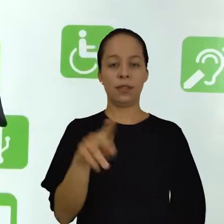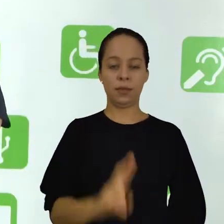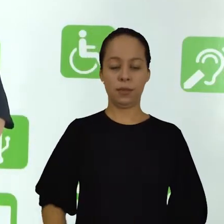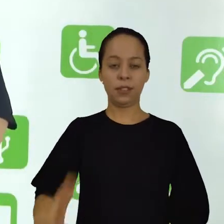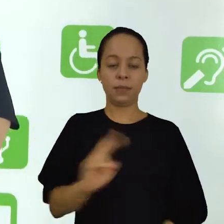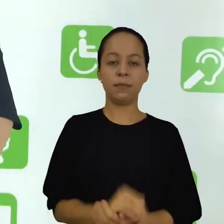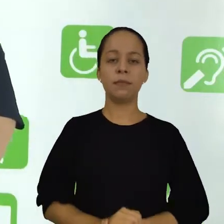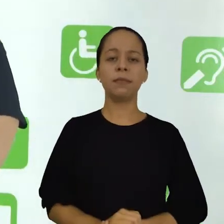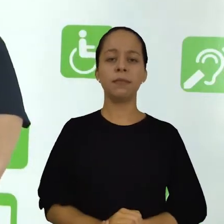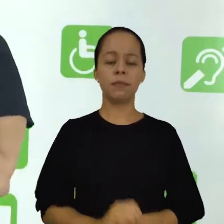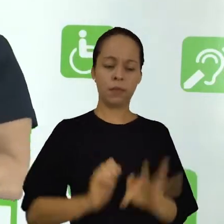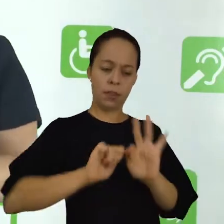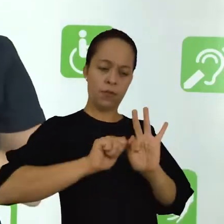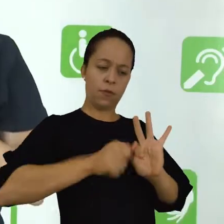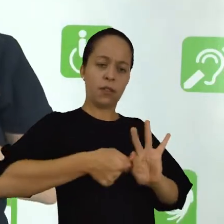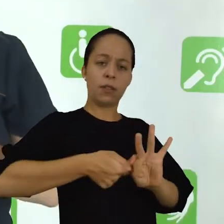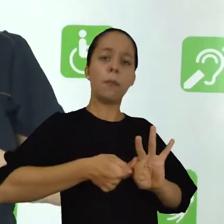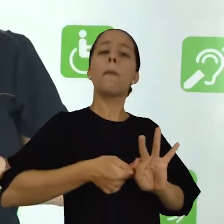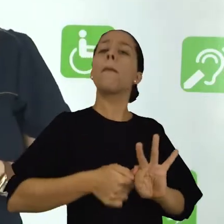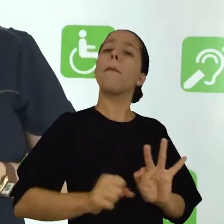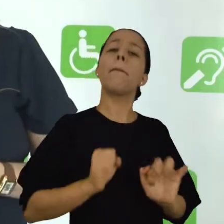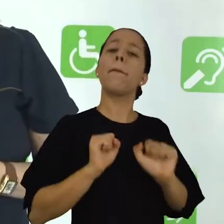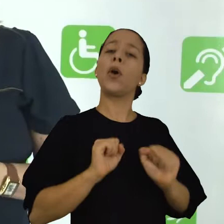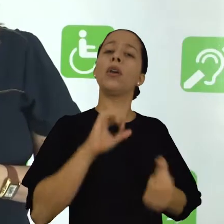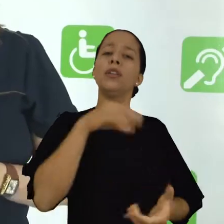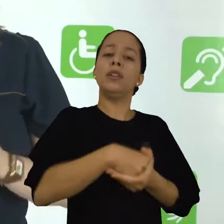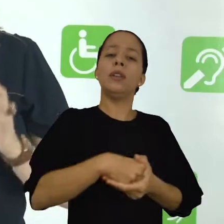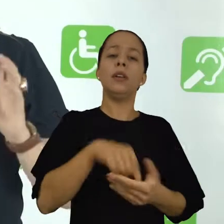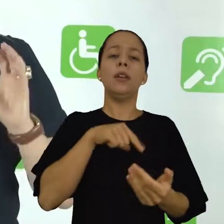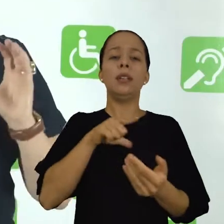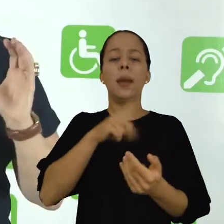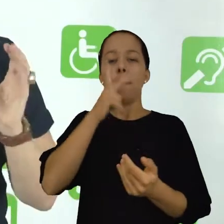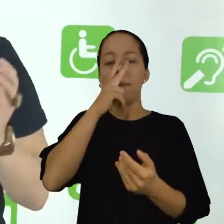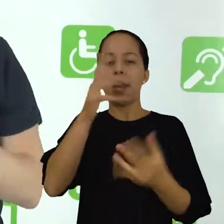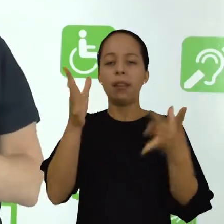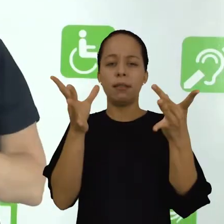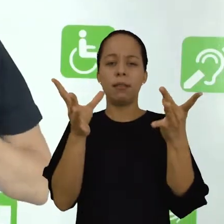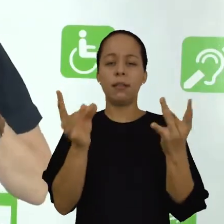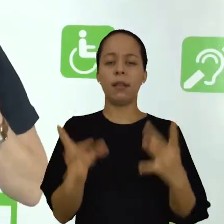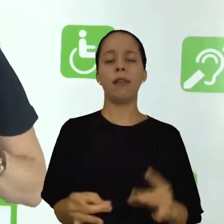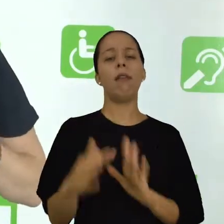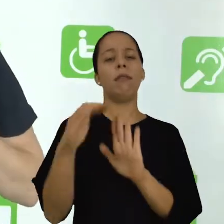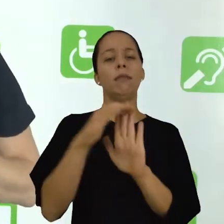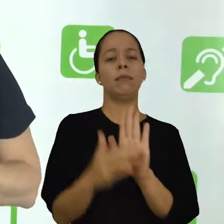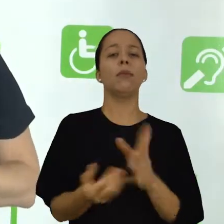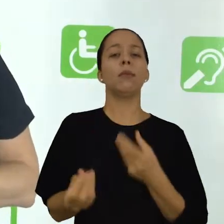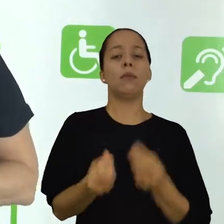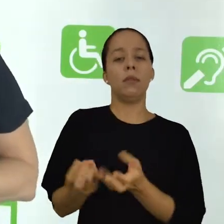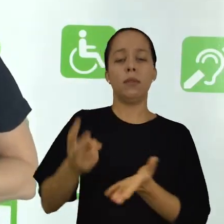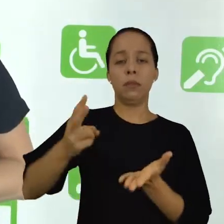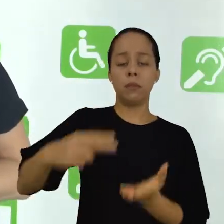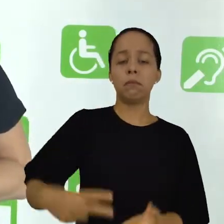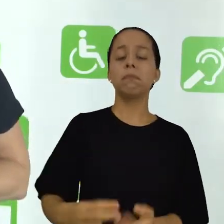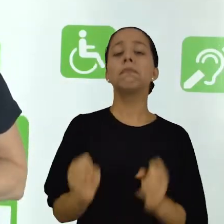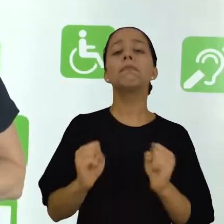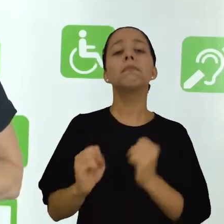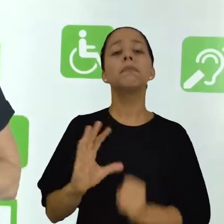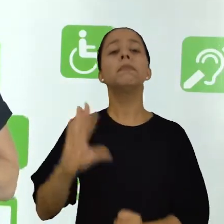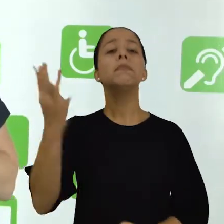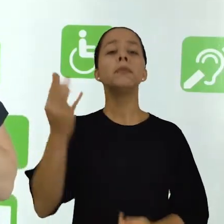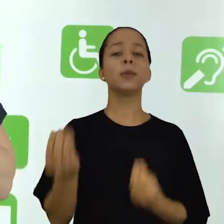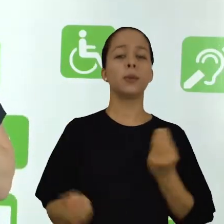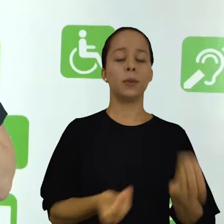posterior. E esse fichamento, ele pode acontecer, essa sistematização da leitura, ela pode